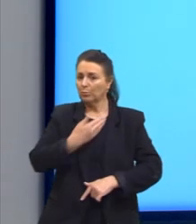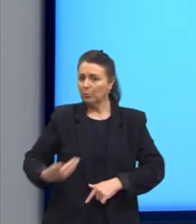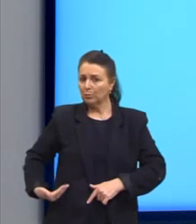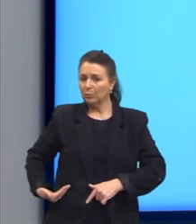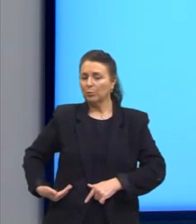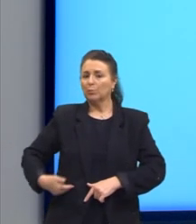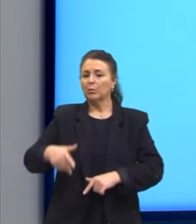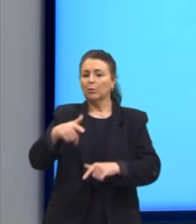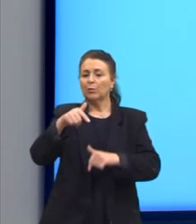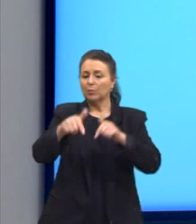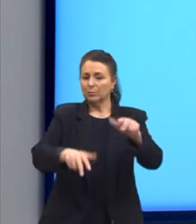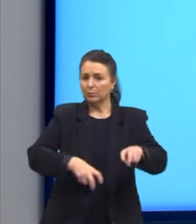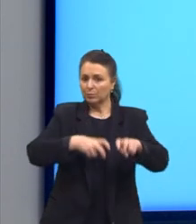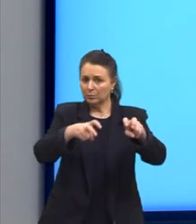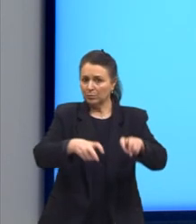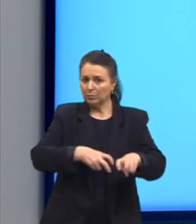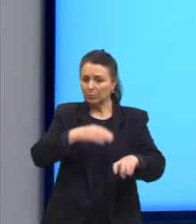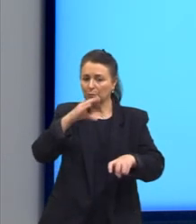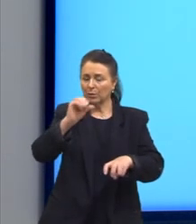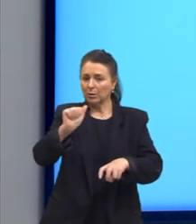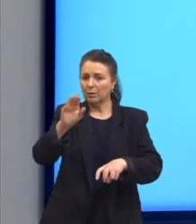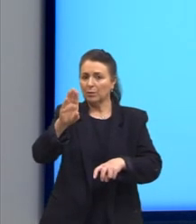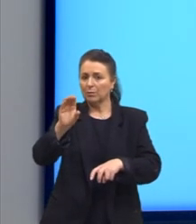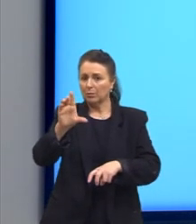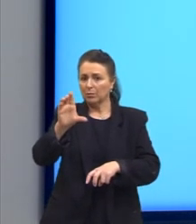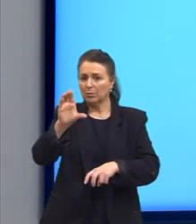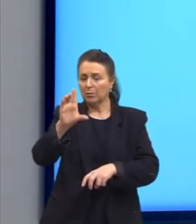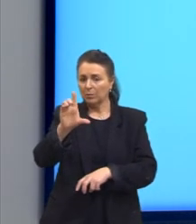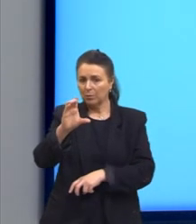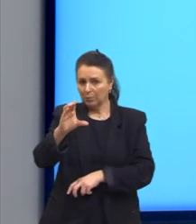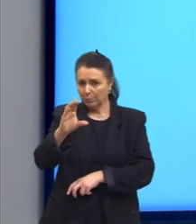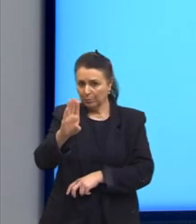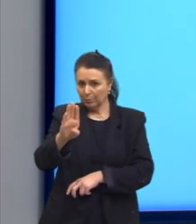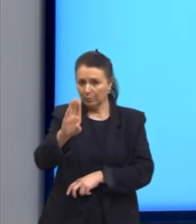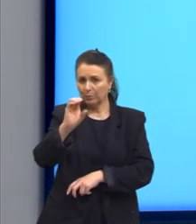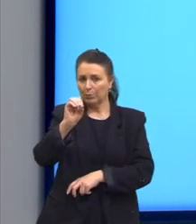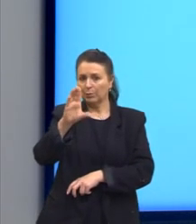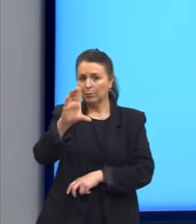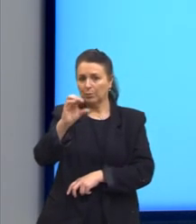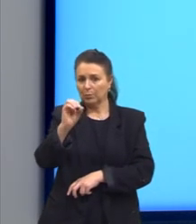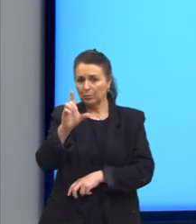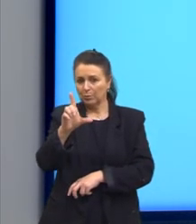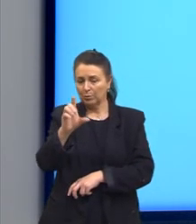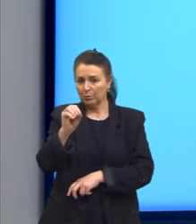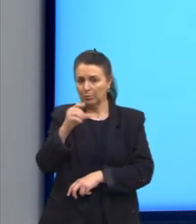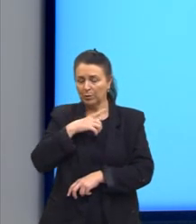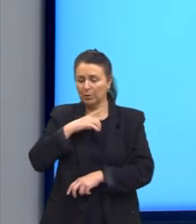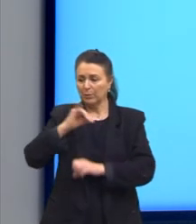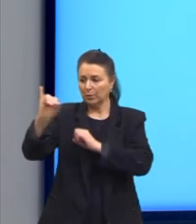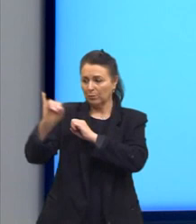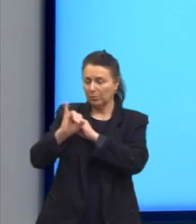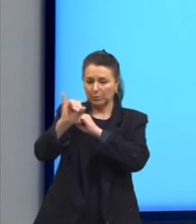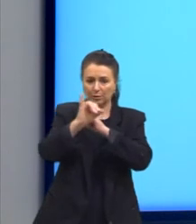os caboclos e os imigrantes. Então, a gente tem uma vasta riqueza cultural. Porque nós, enquanto